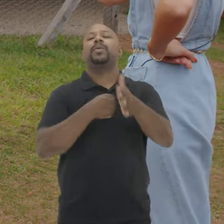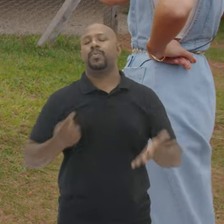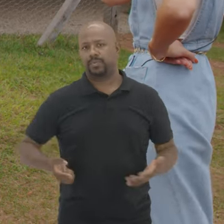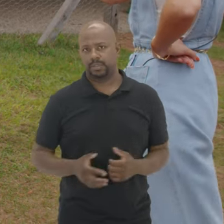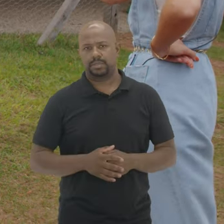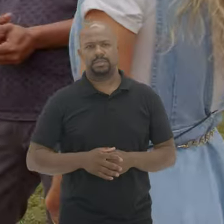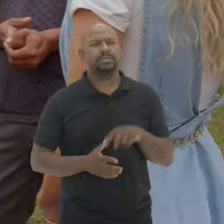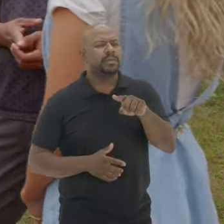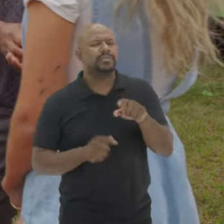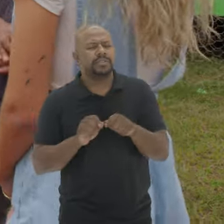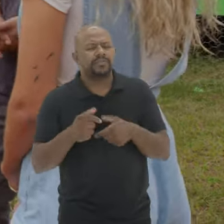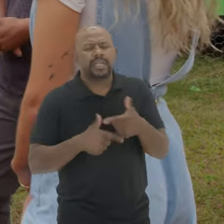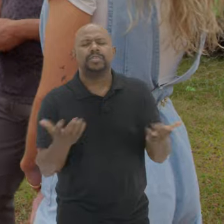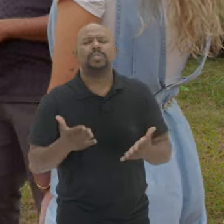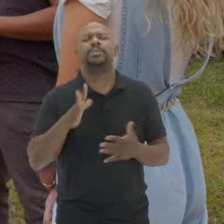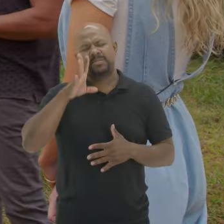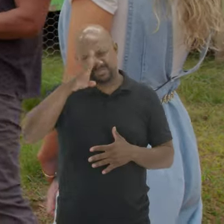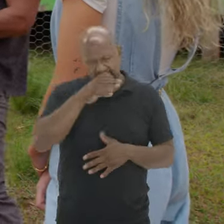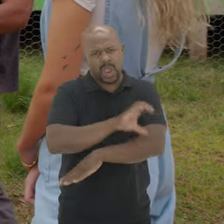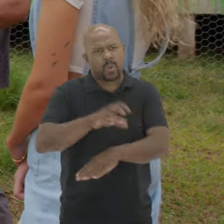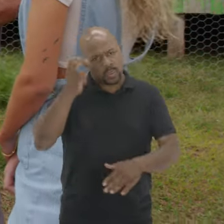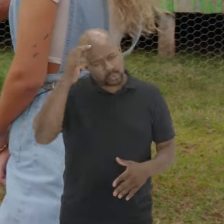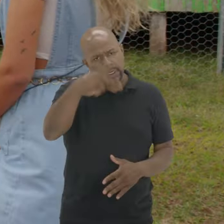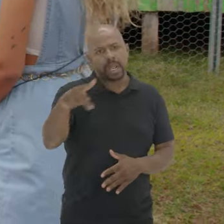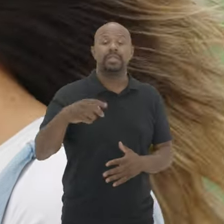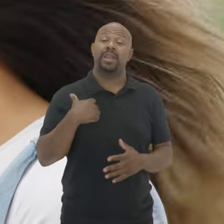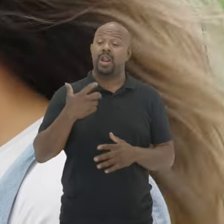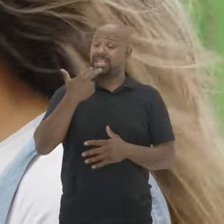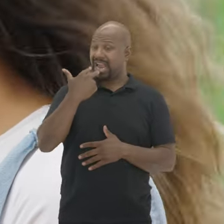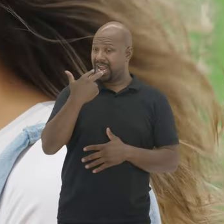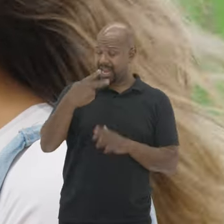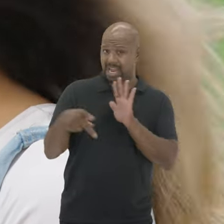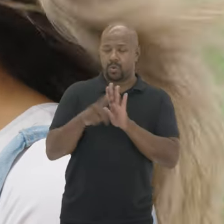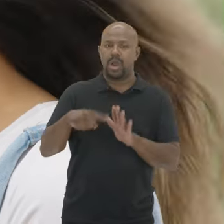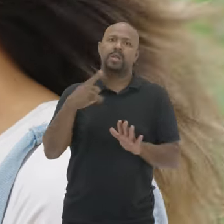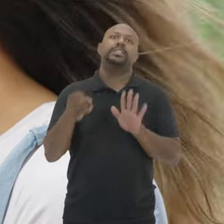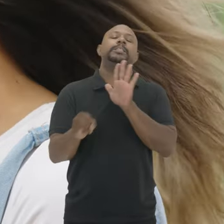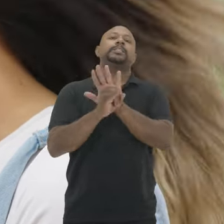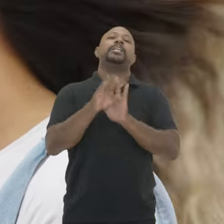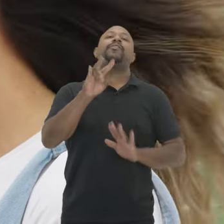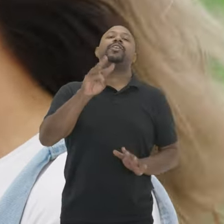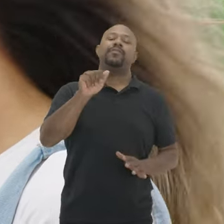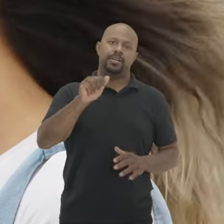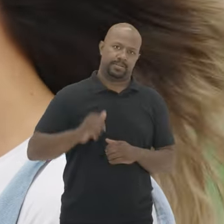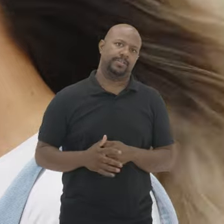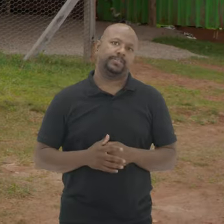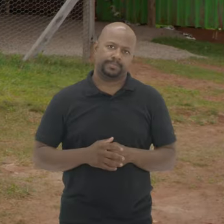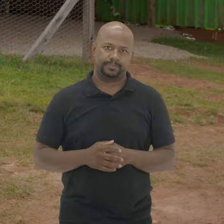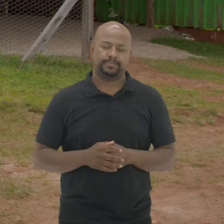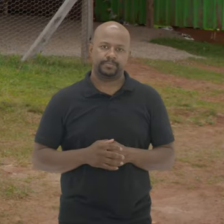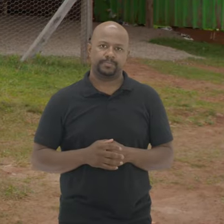Ninguém pergunta E o que vocês fazem Hoje para manter A cultura indígena A nossa língua Ela é A nossa identidade viva